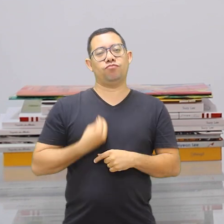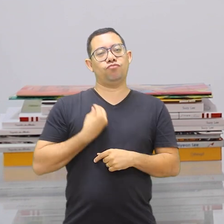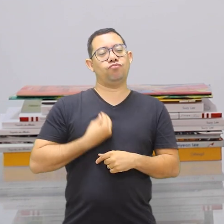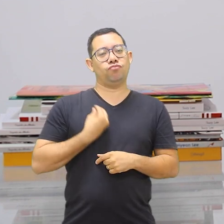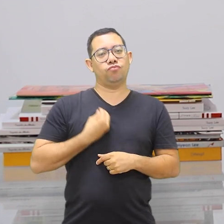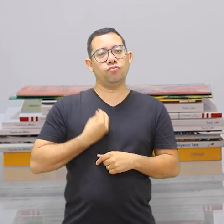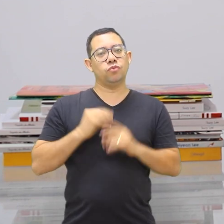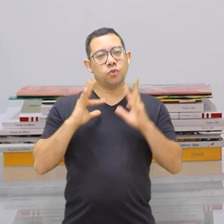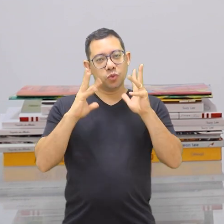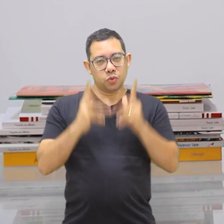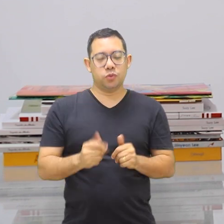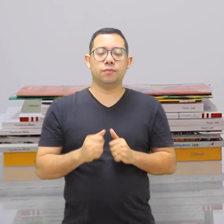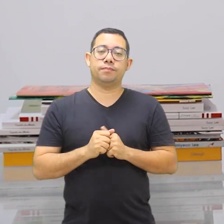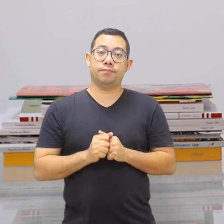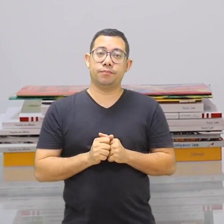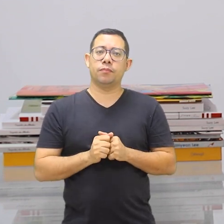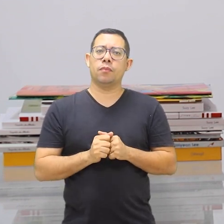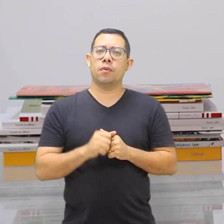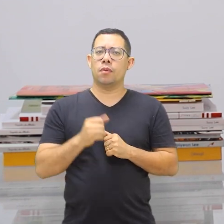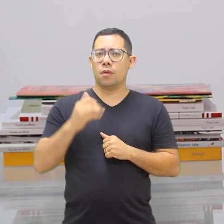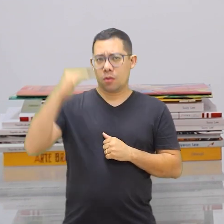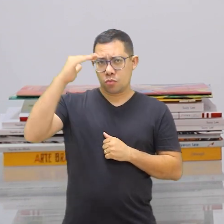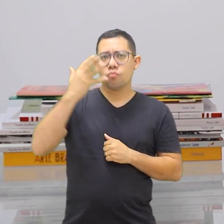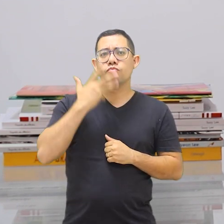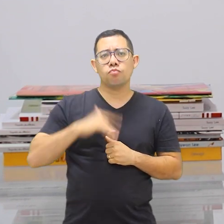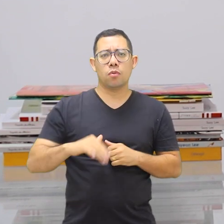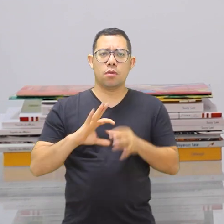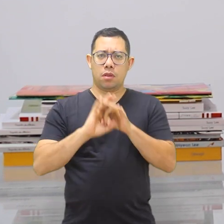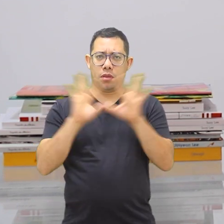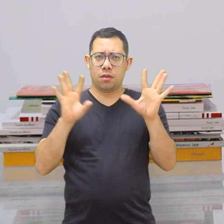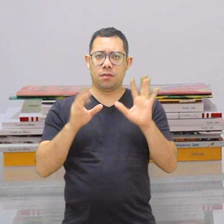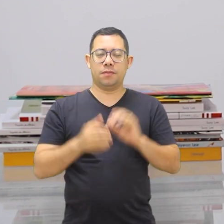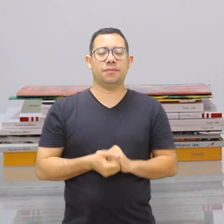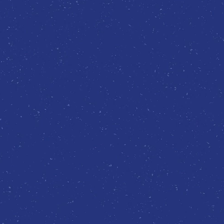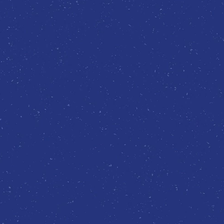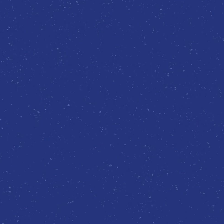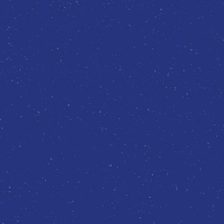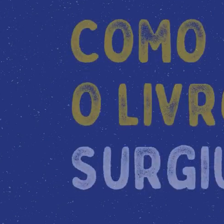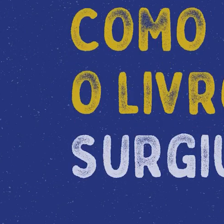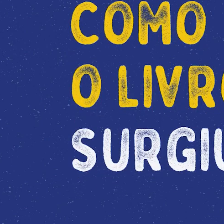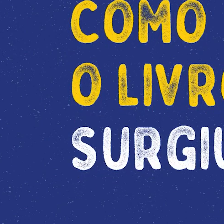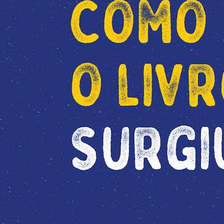ele pode ser interpretado de diferentes maneiras, seja por adultos ou por crianças.